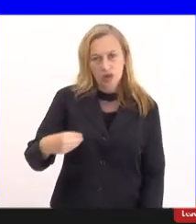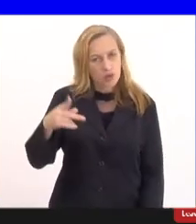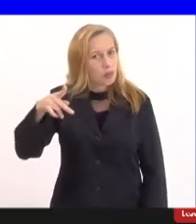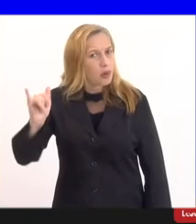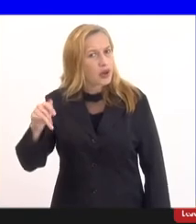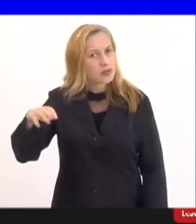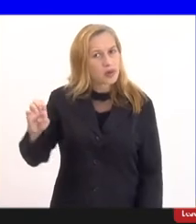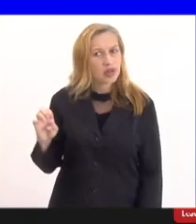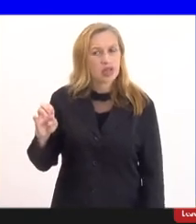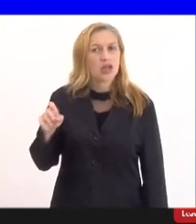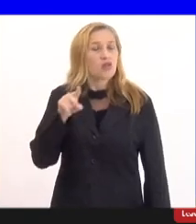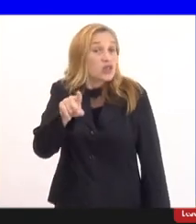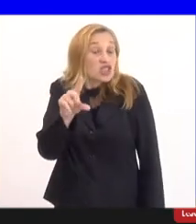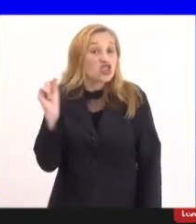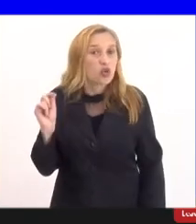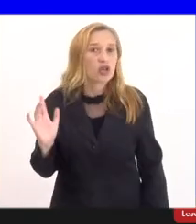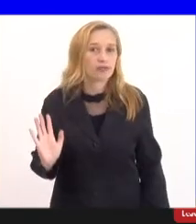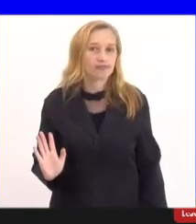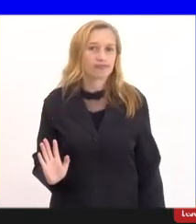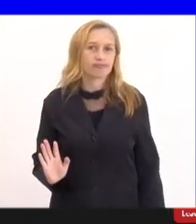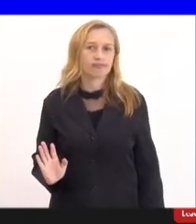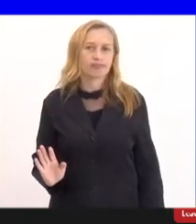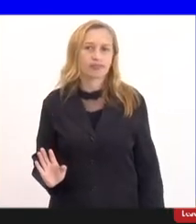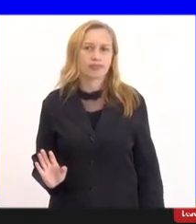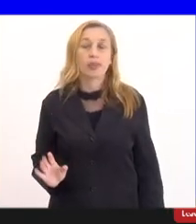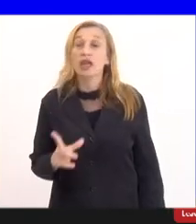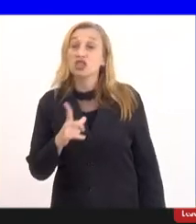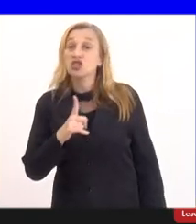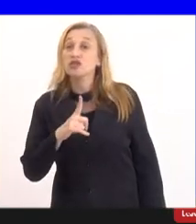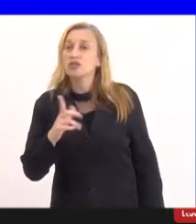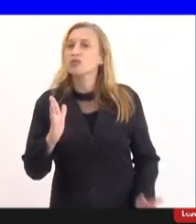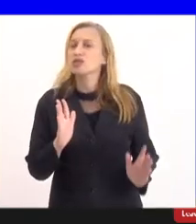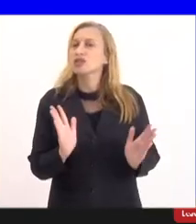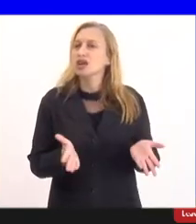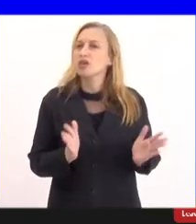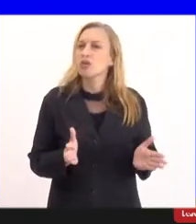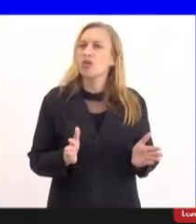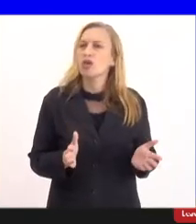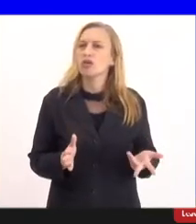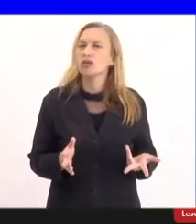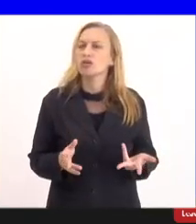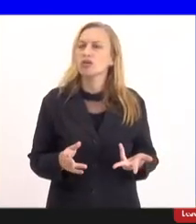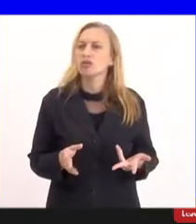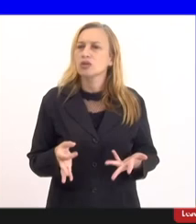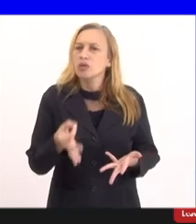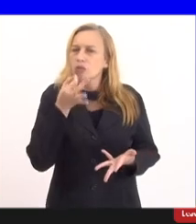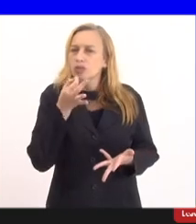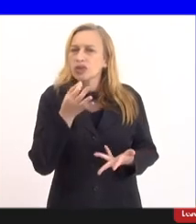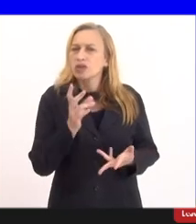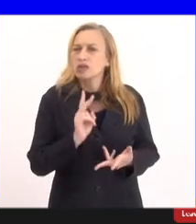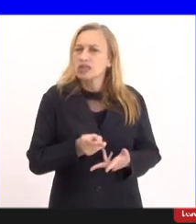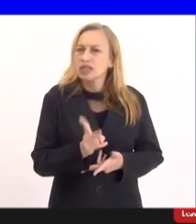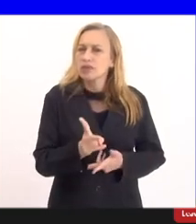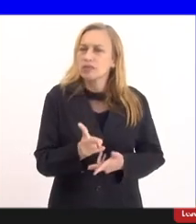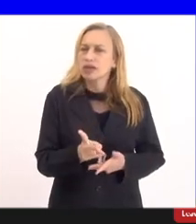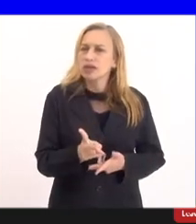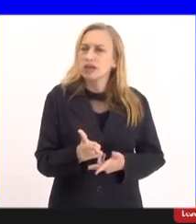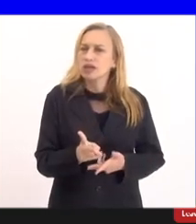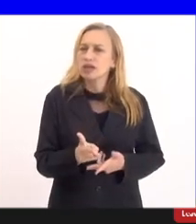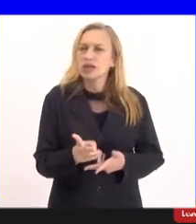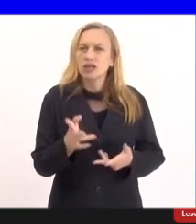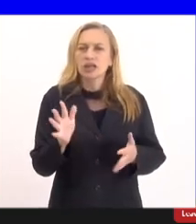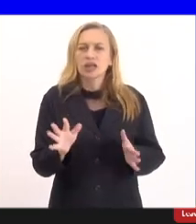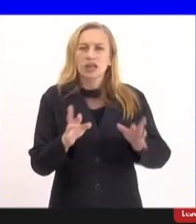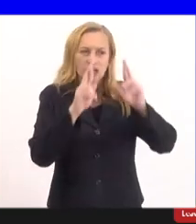você mãe você decida né tivemos aqui um posicionamento sempre de forma cordial